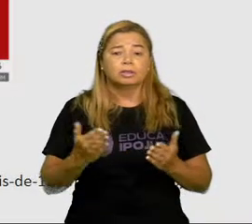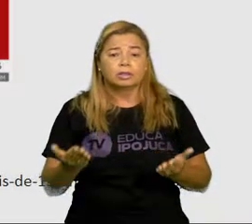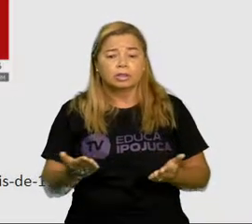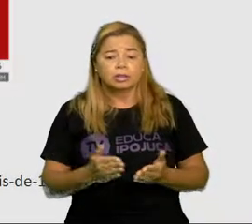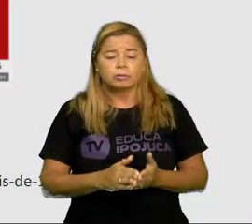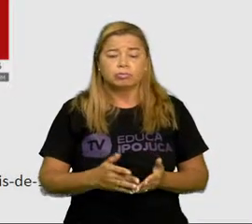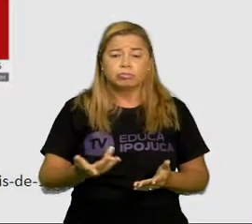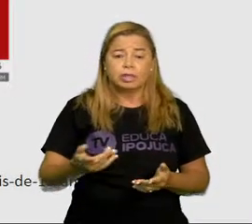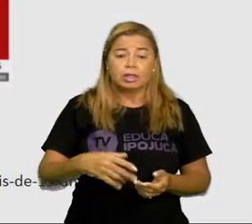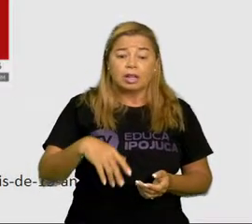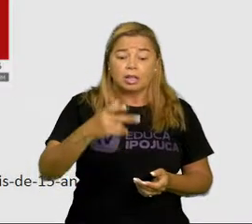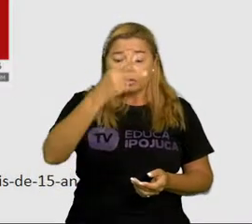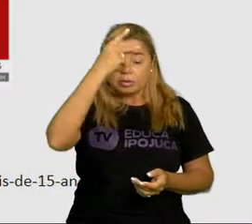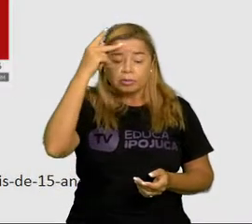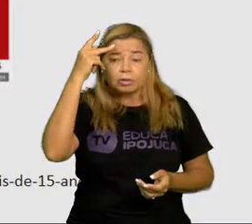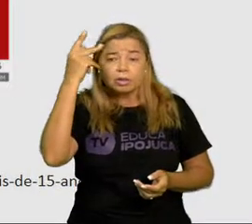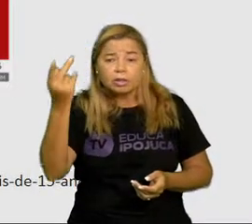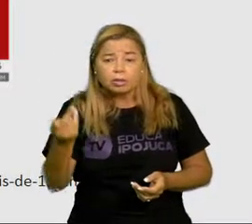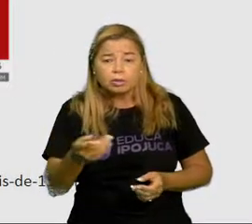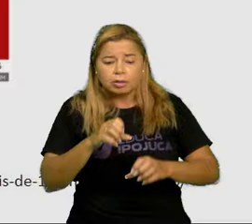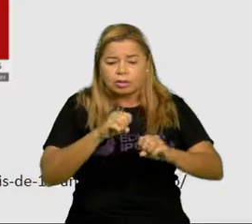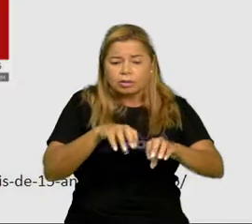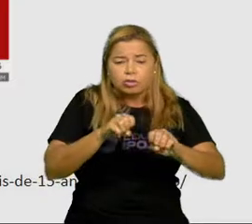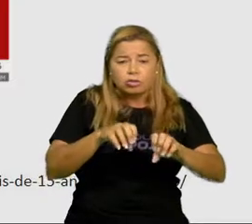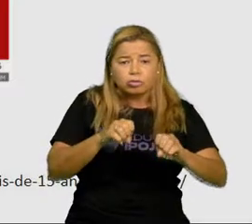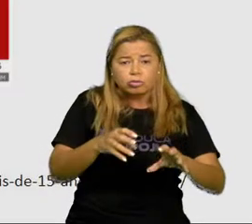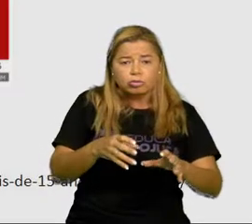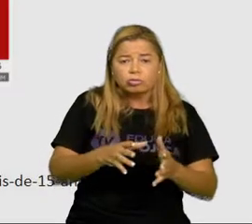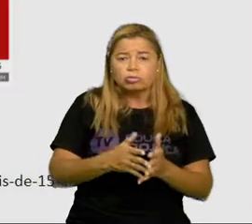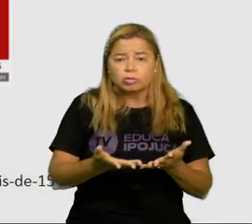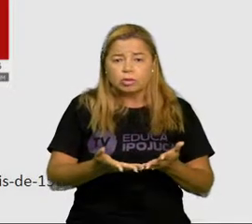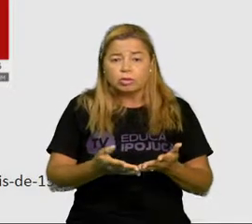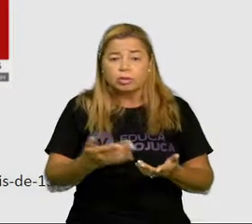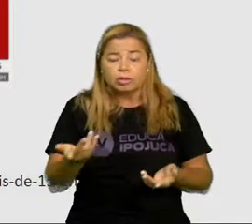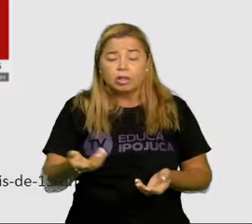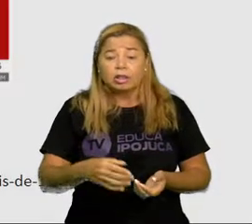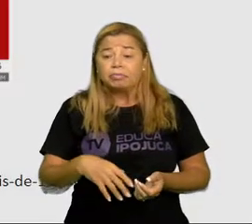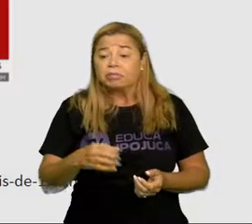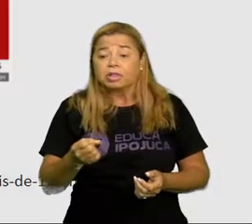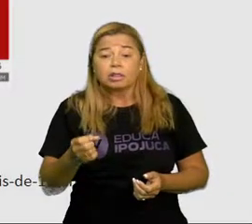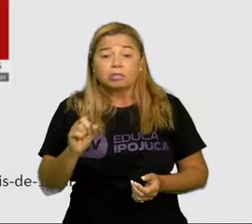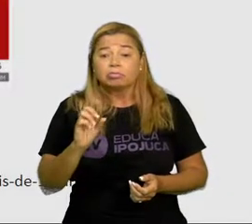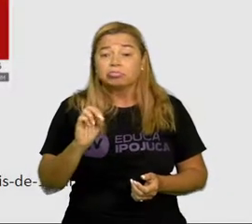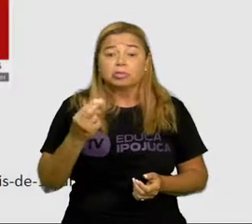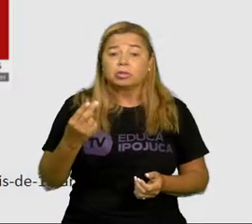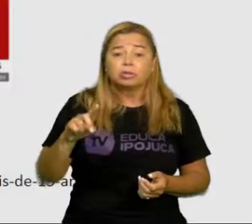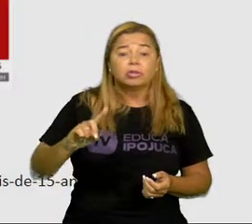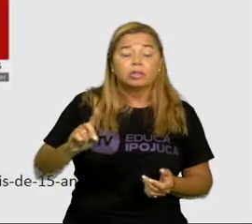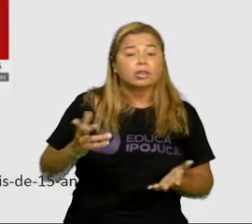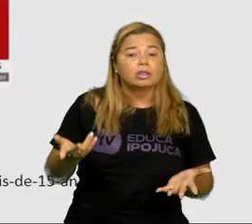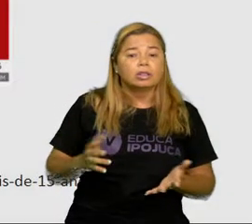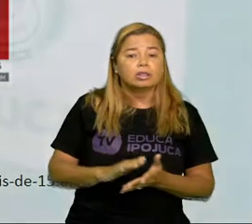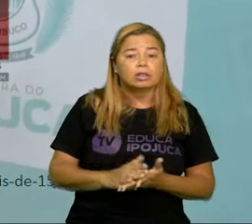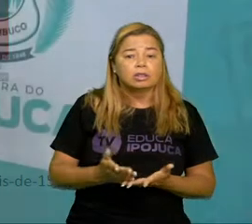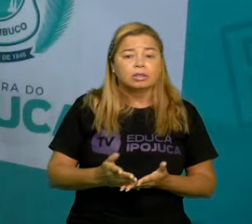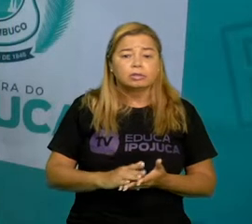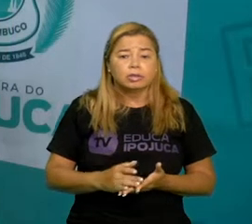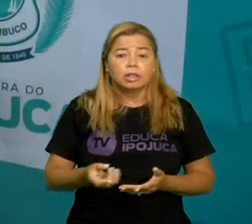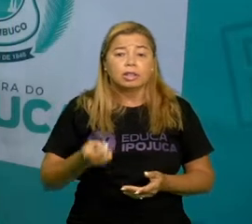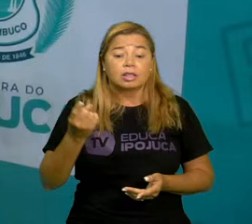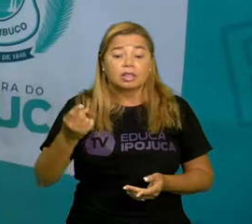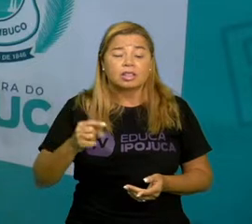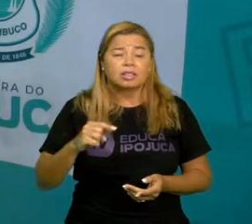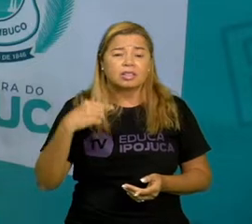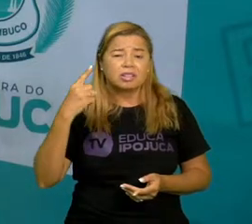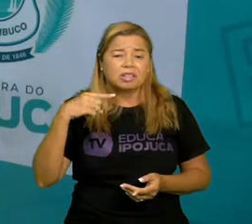que as pessoas têm de estudo, o saneamento básico, o esgoto, se é colocado no lugar certo ou não, o lixo,